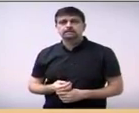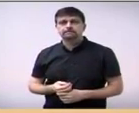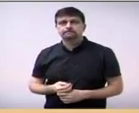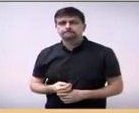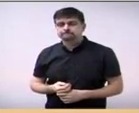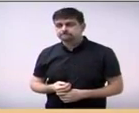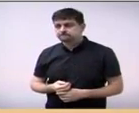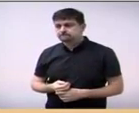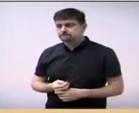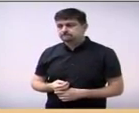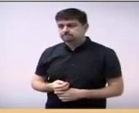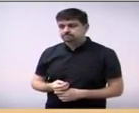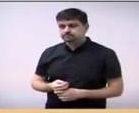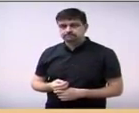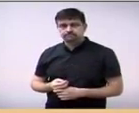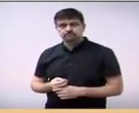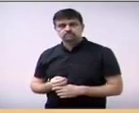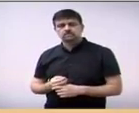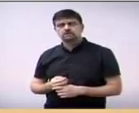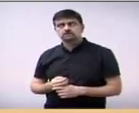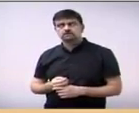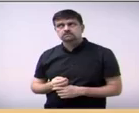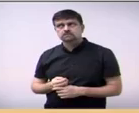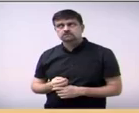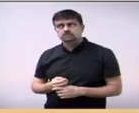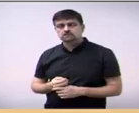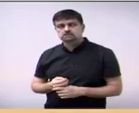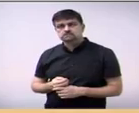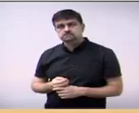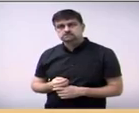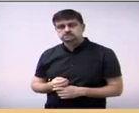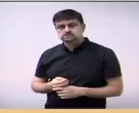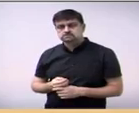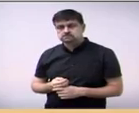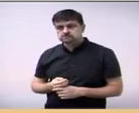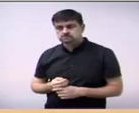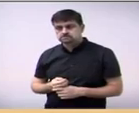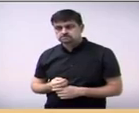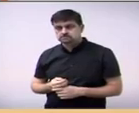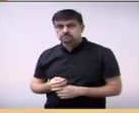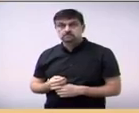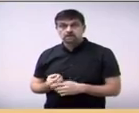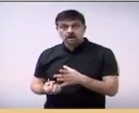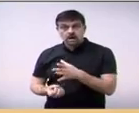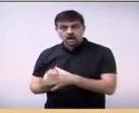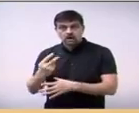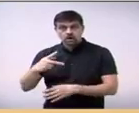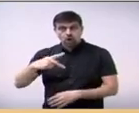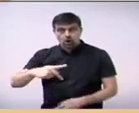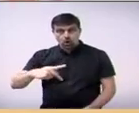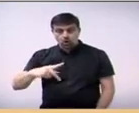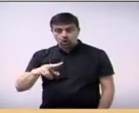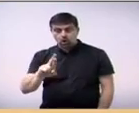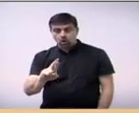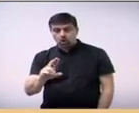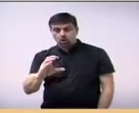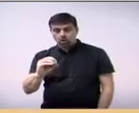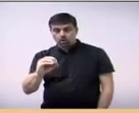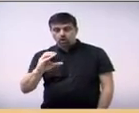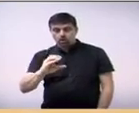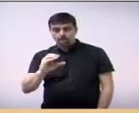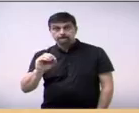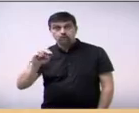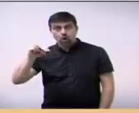algumas entidades, algumas... Criei o PROCON, o Serviço de Utilidade Pública.